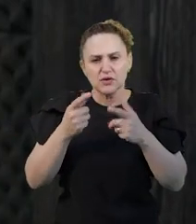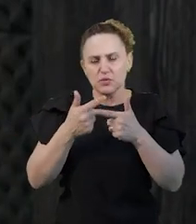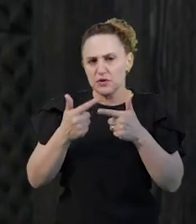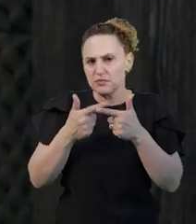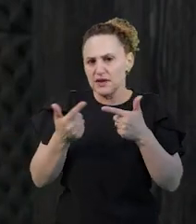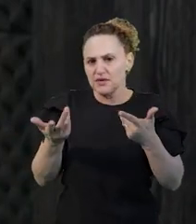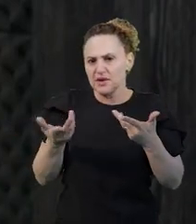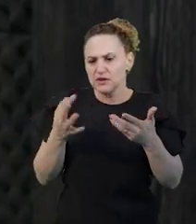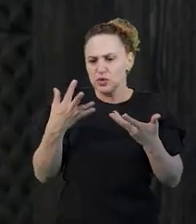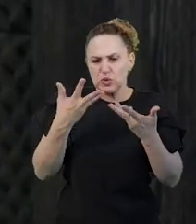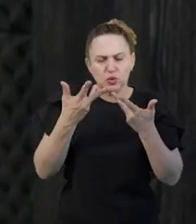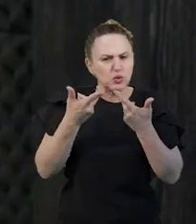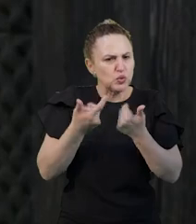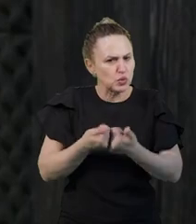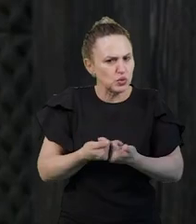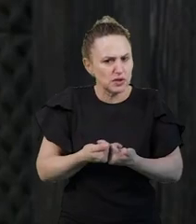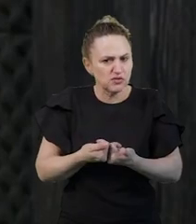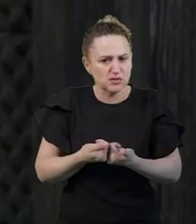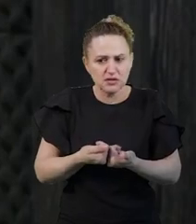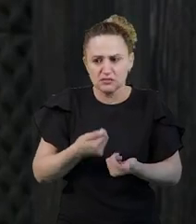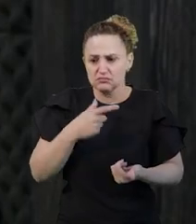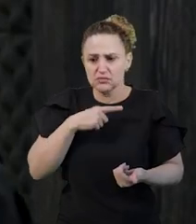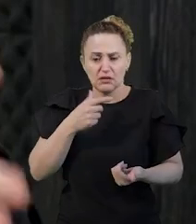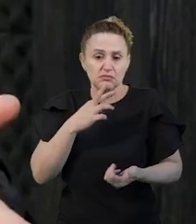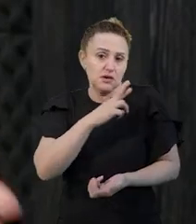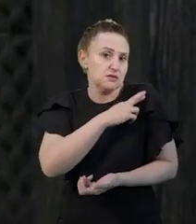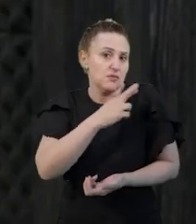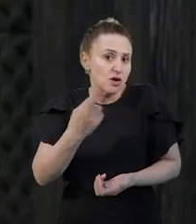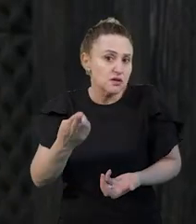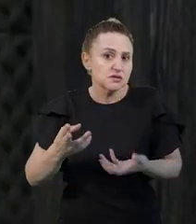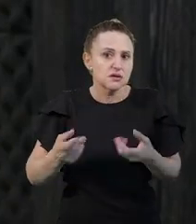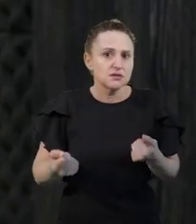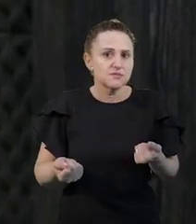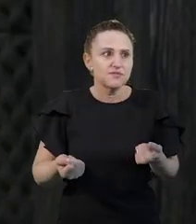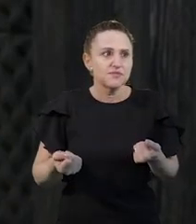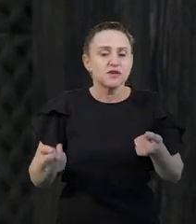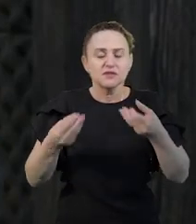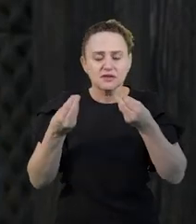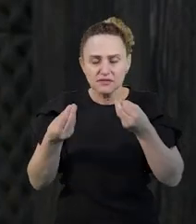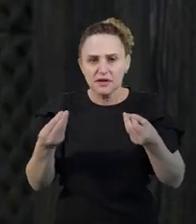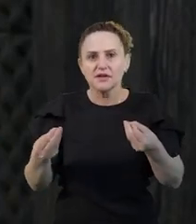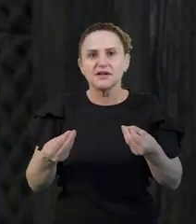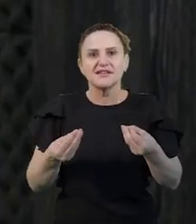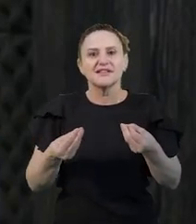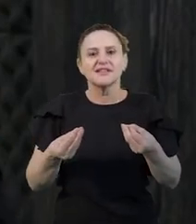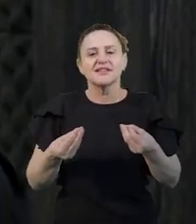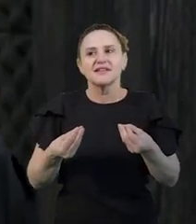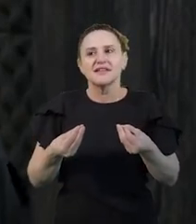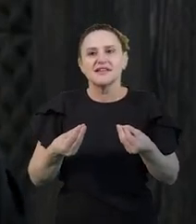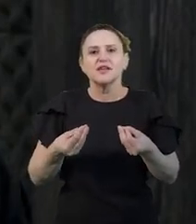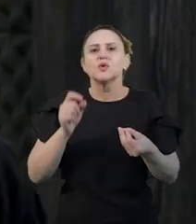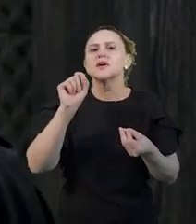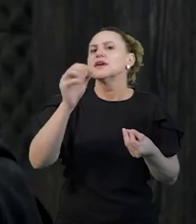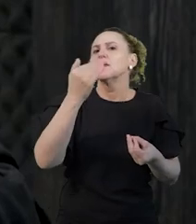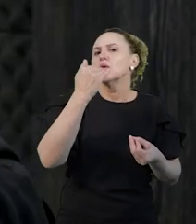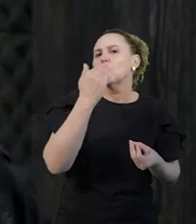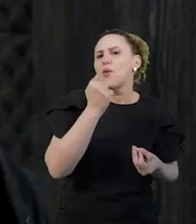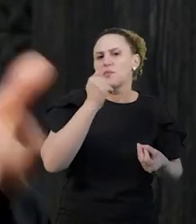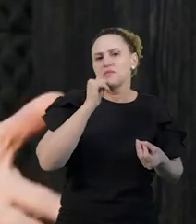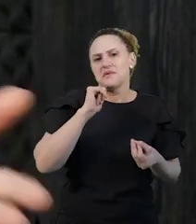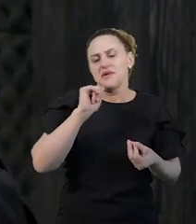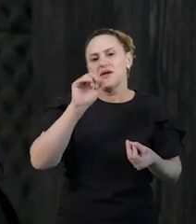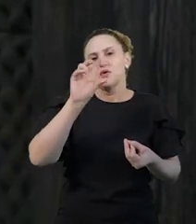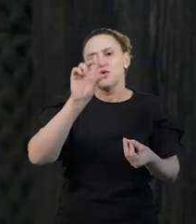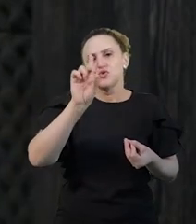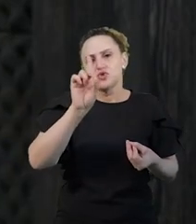que você vai buscar dados para tentar responder aquilo, então, o que come os dinossauros também é uma questão